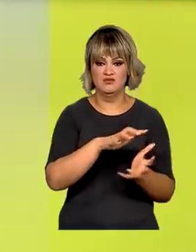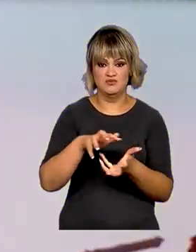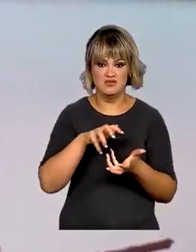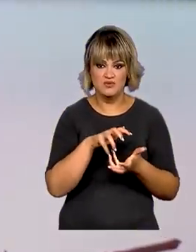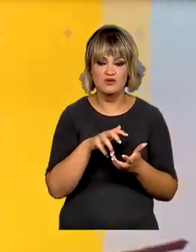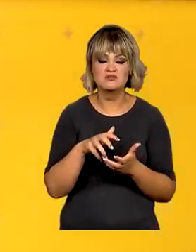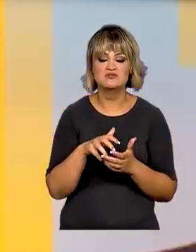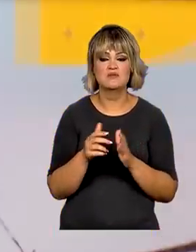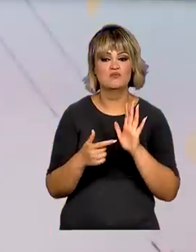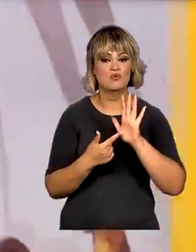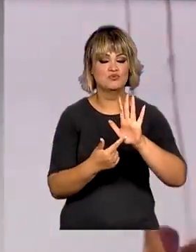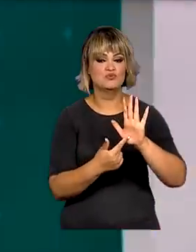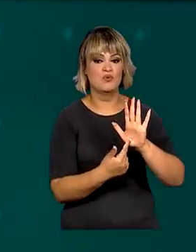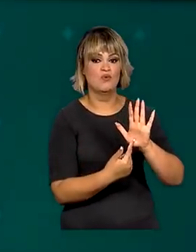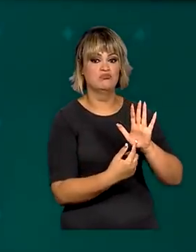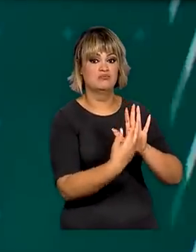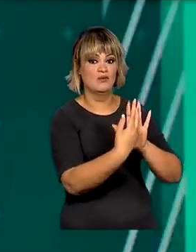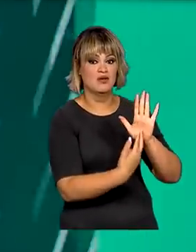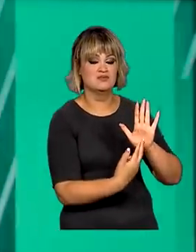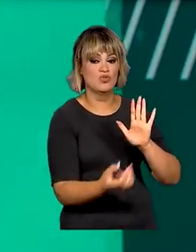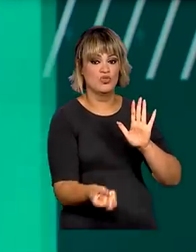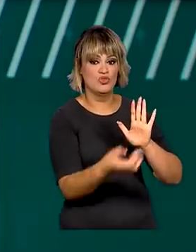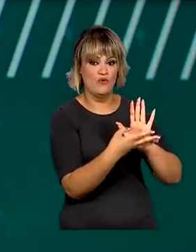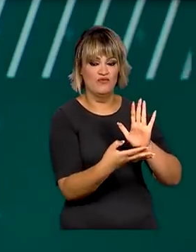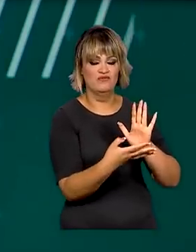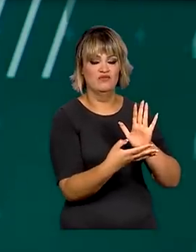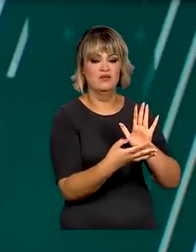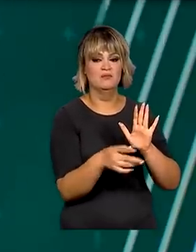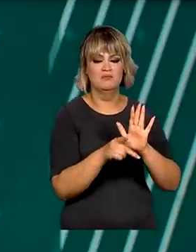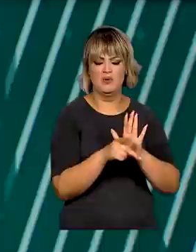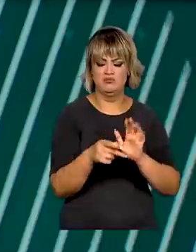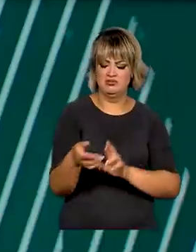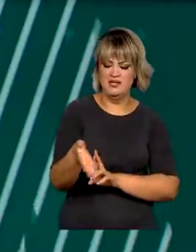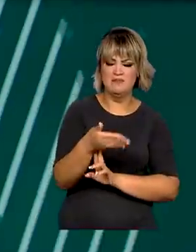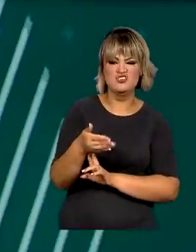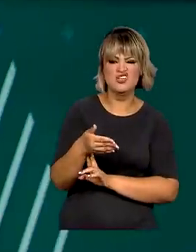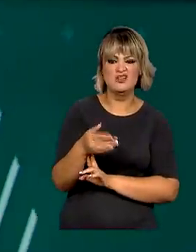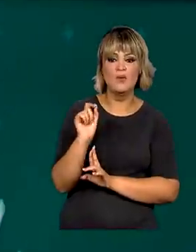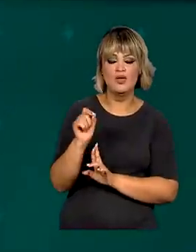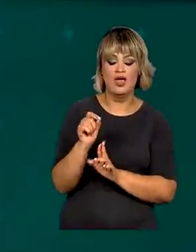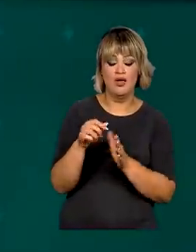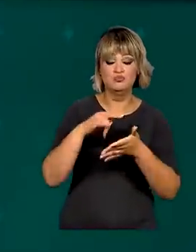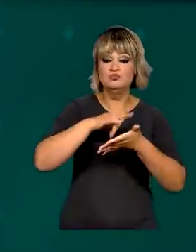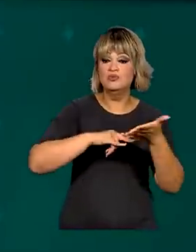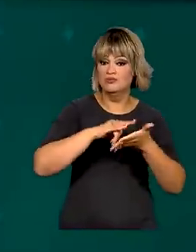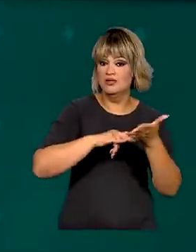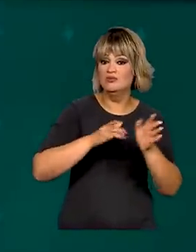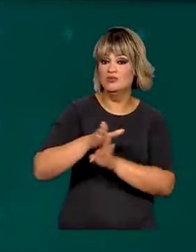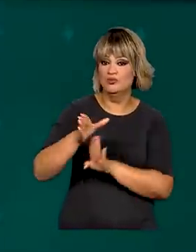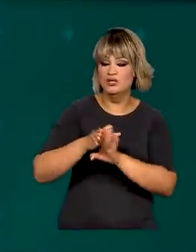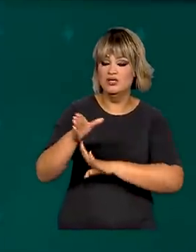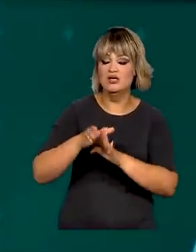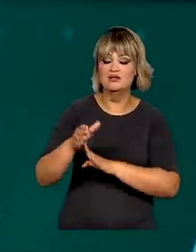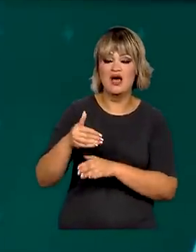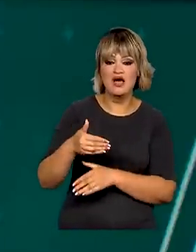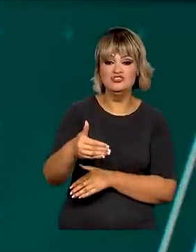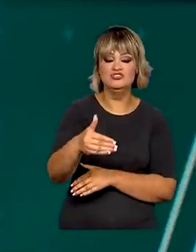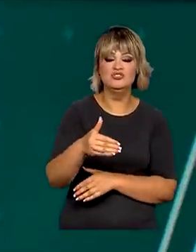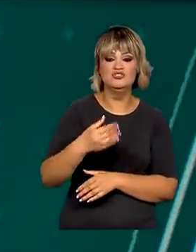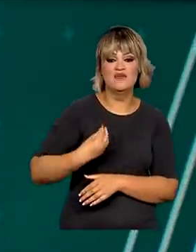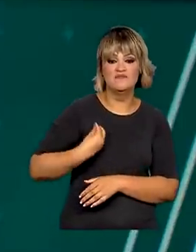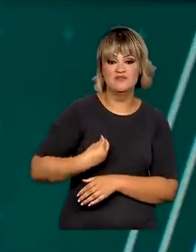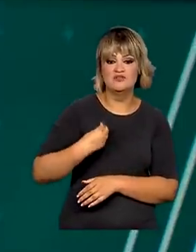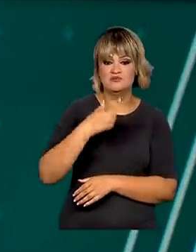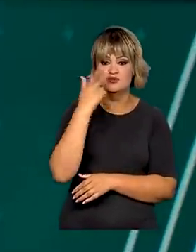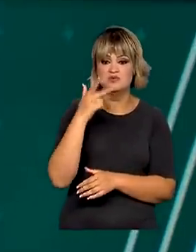Exteriores apresentou o novo Regulamento Consular Brasileiro. O documento orienta sobre os procedimentos do dia a